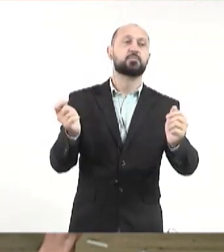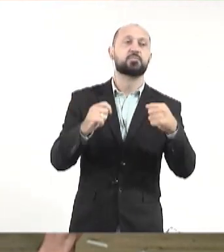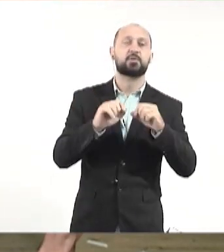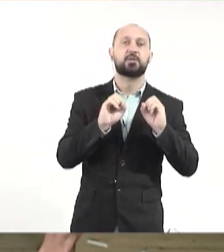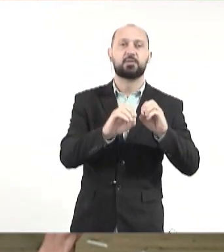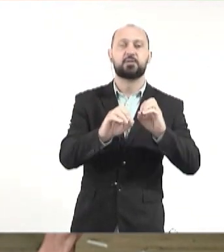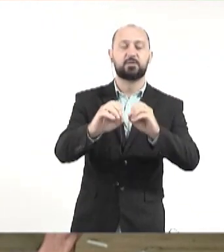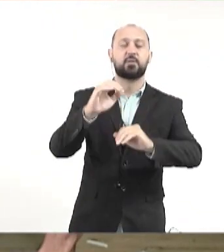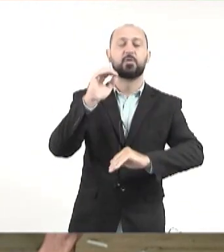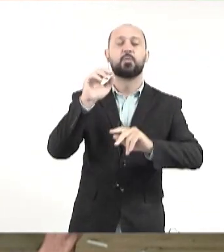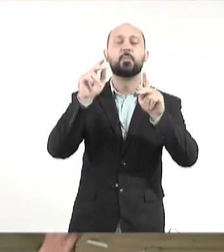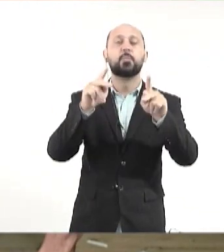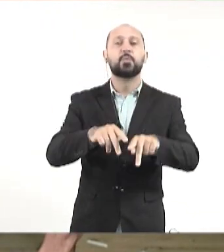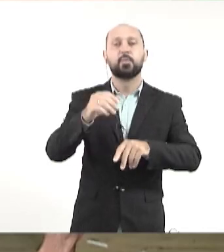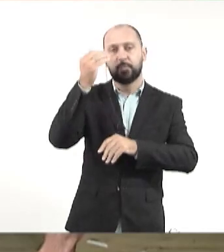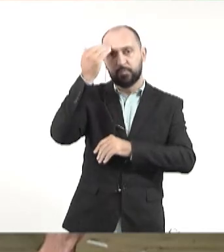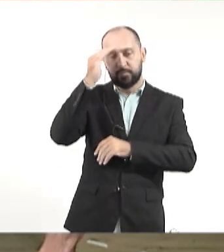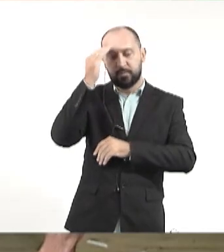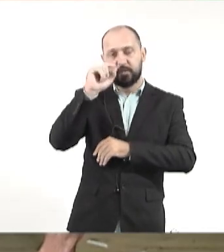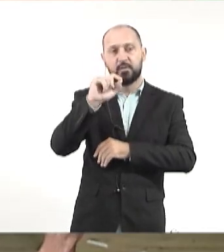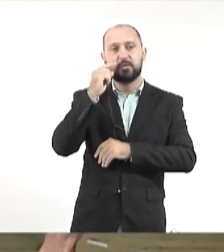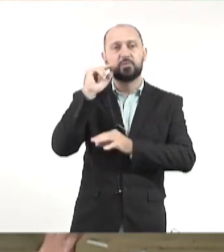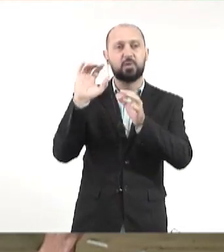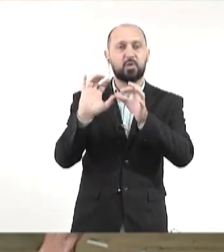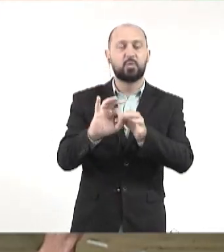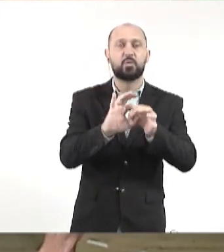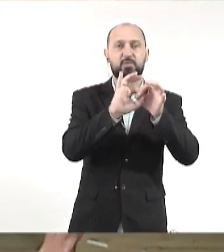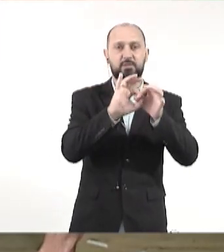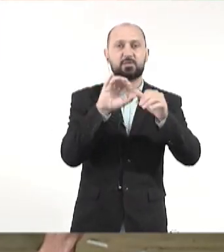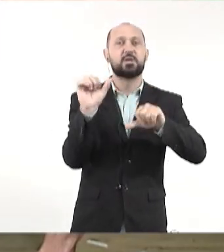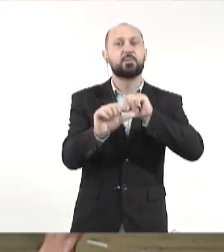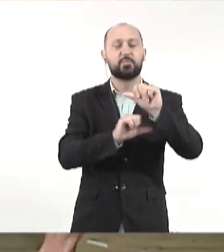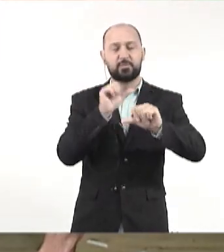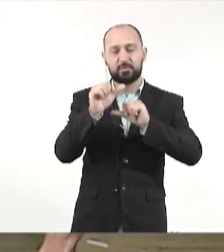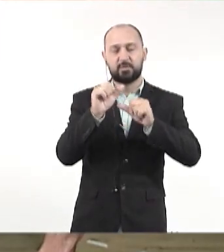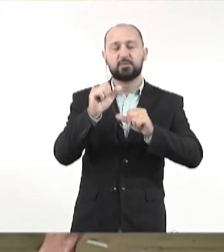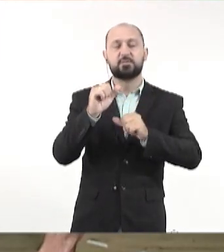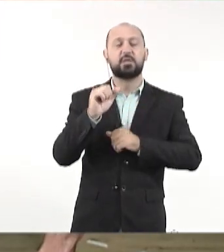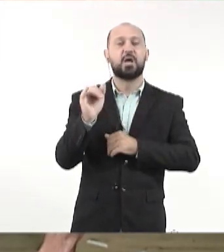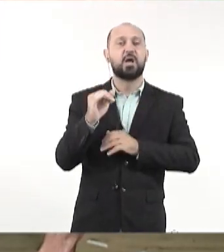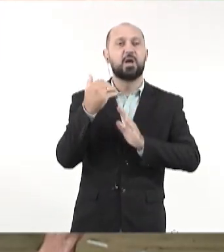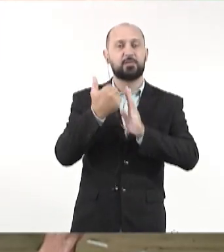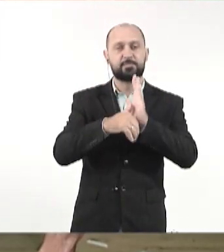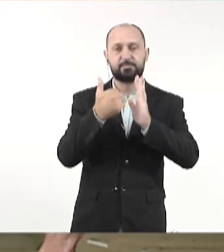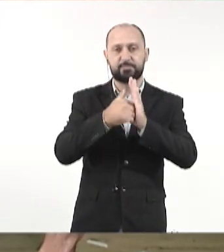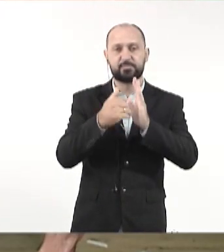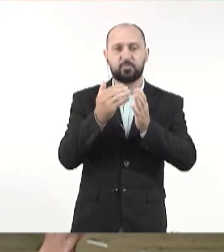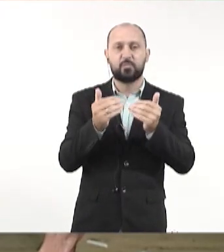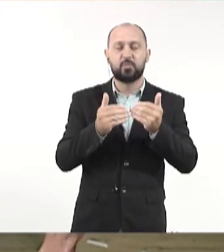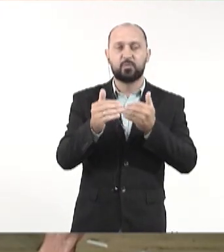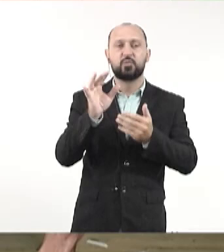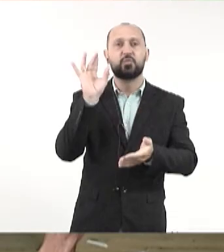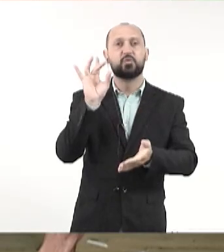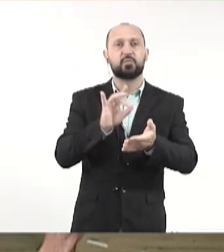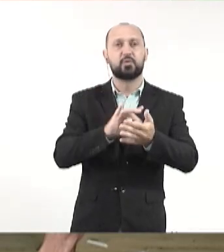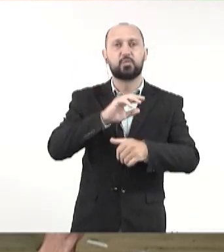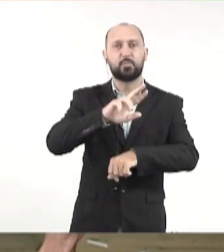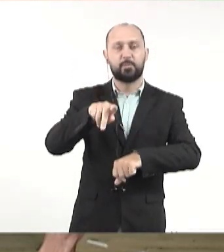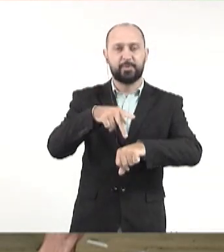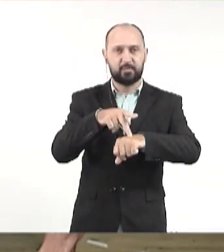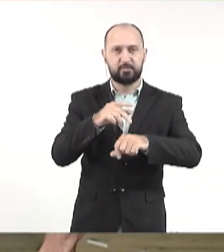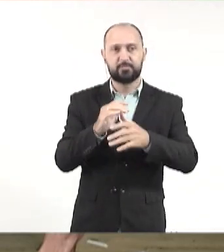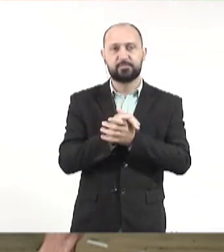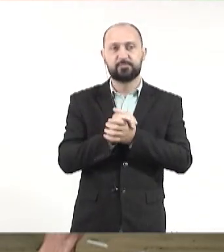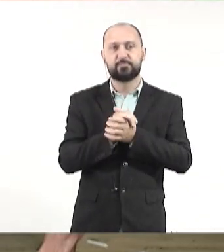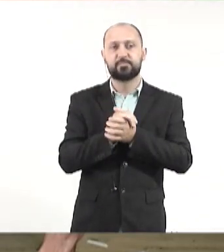capacitar o serviço público para entender esse novo contexto agora da reforma tributária, para que quando ela passe, se vigia efetivamente em todo o país,